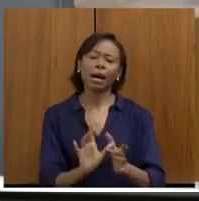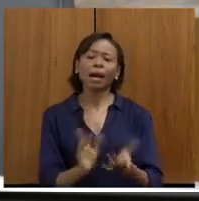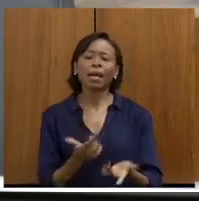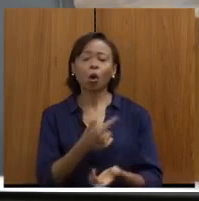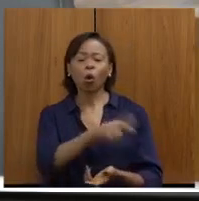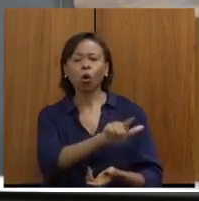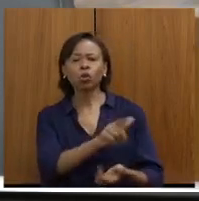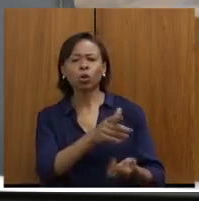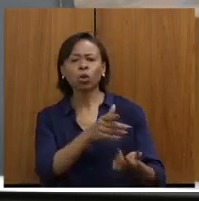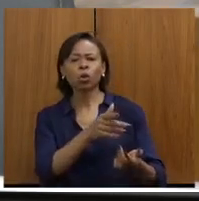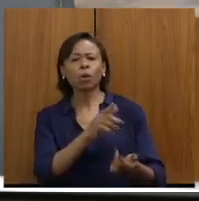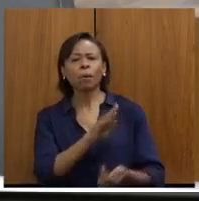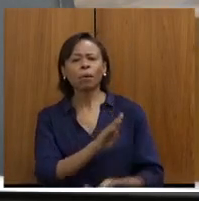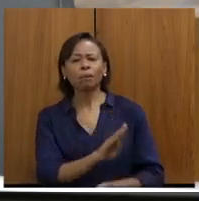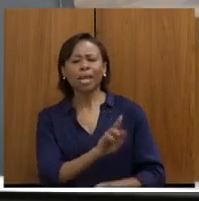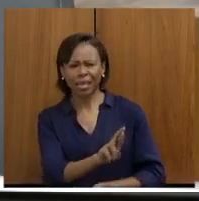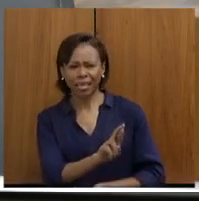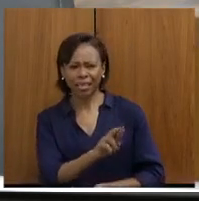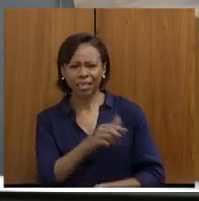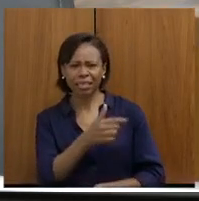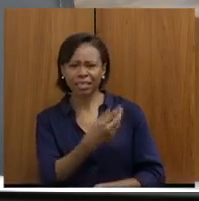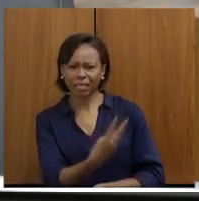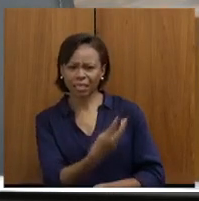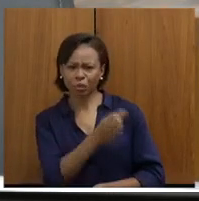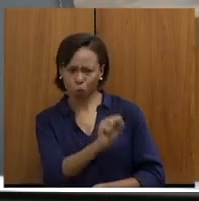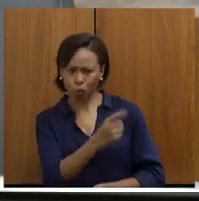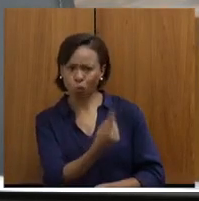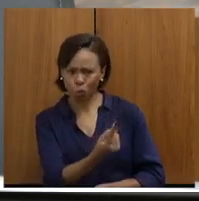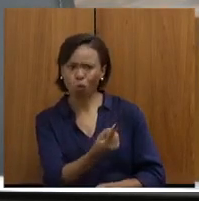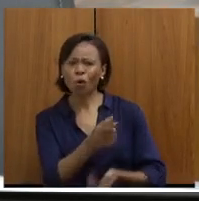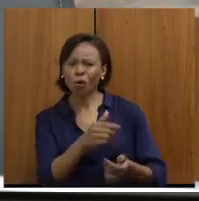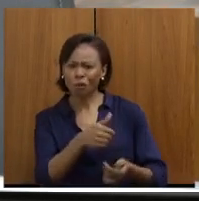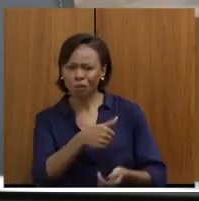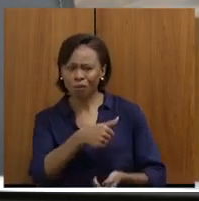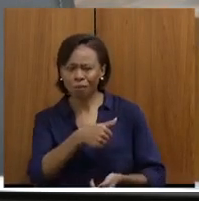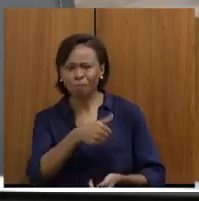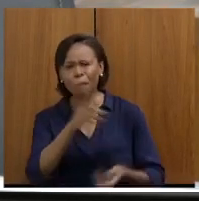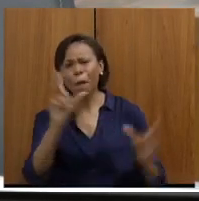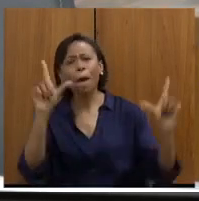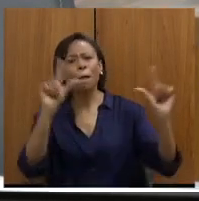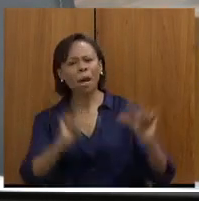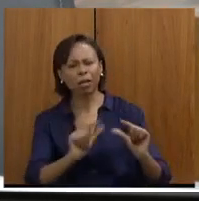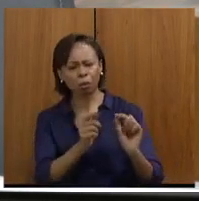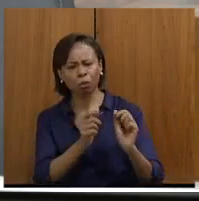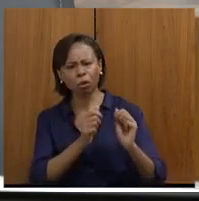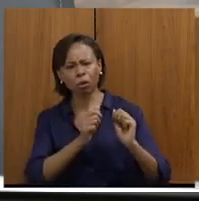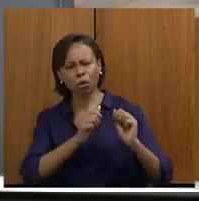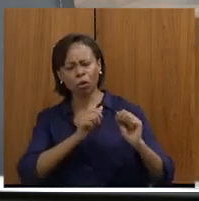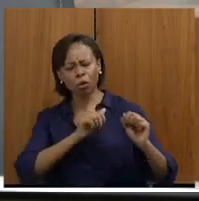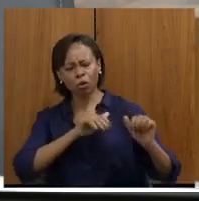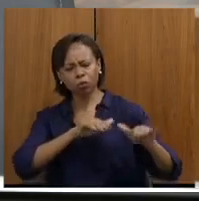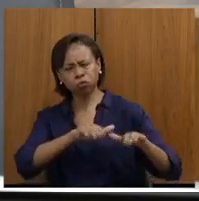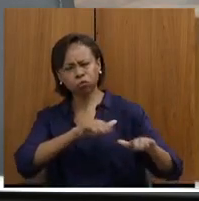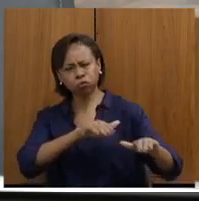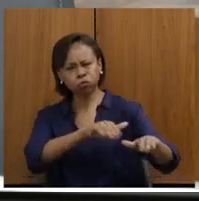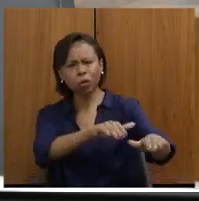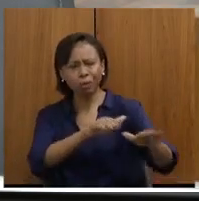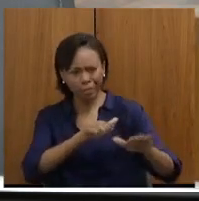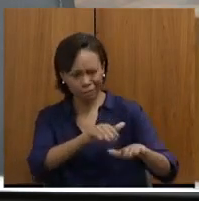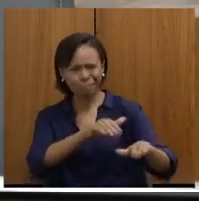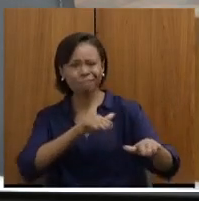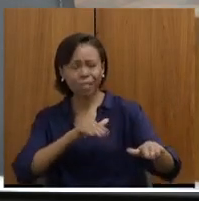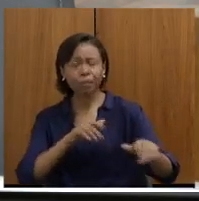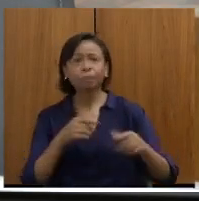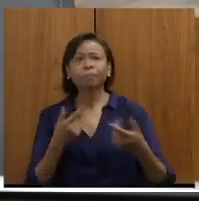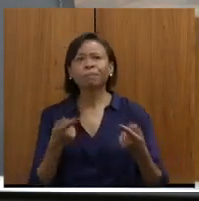381. E sabemos também, secretário, da nossa deficiência no Vale do Aço, que